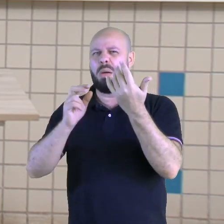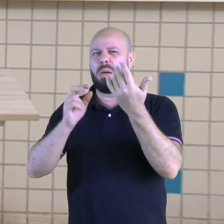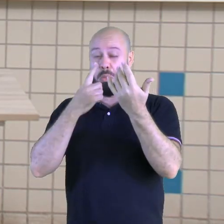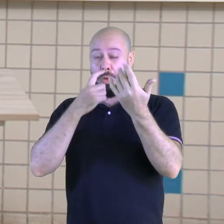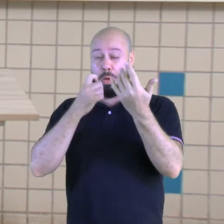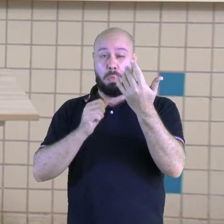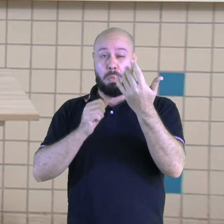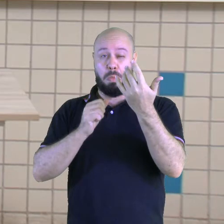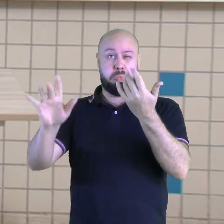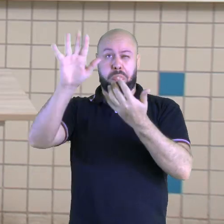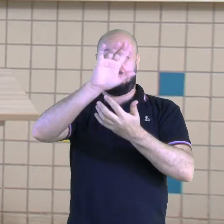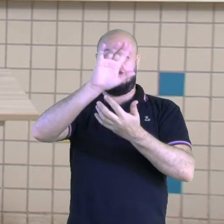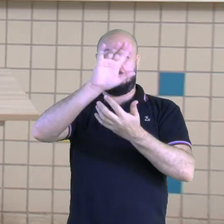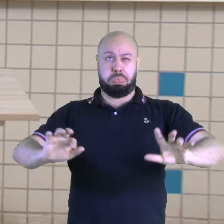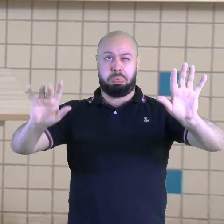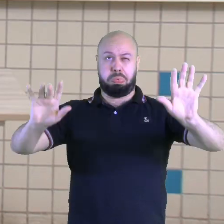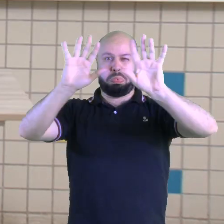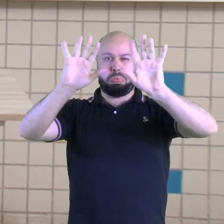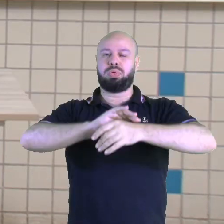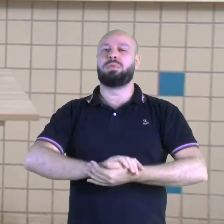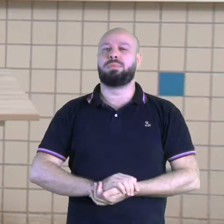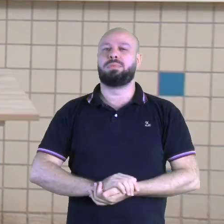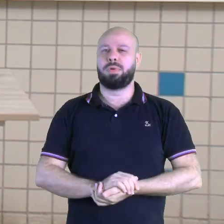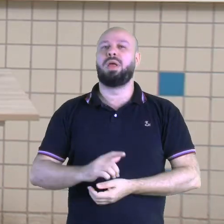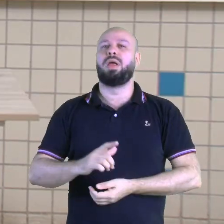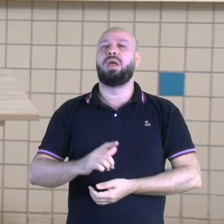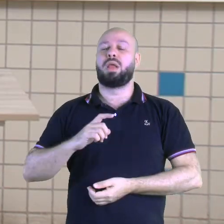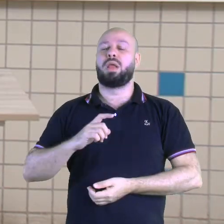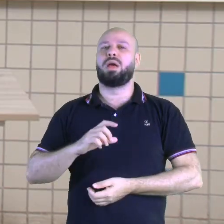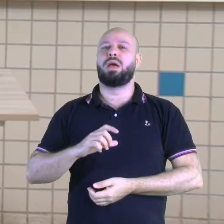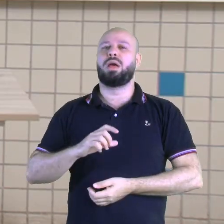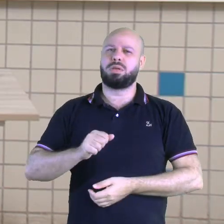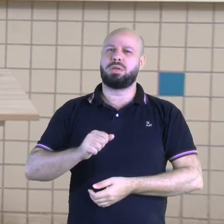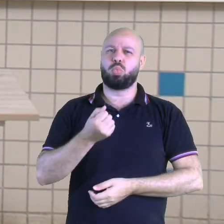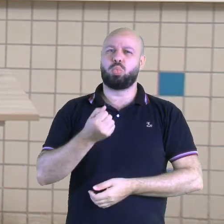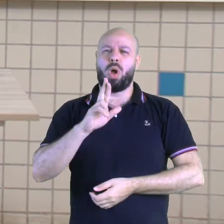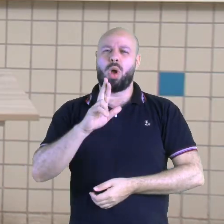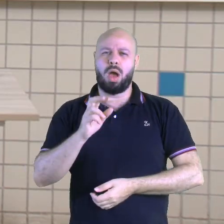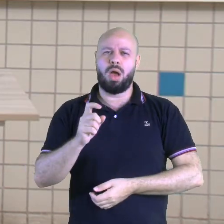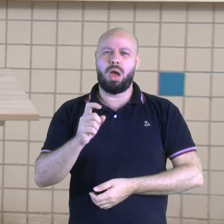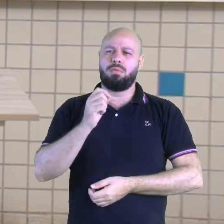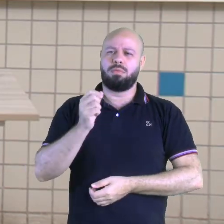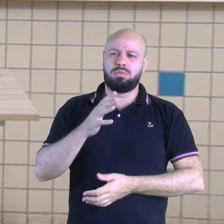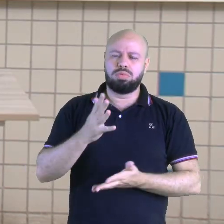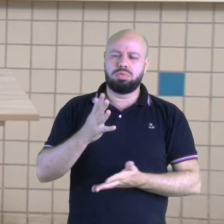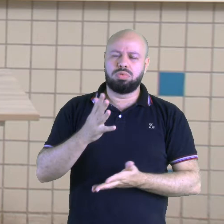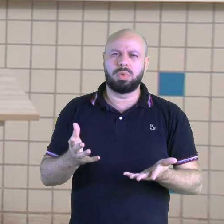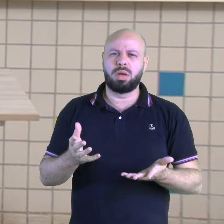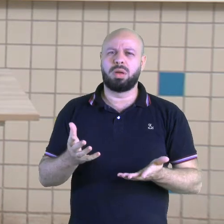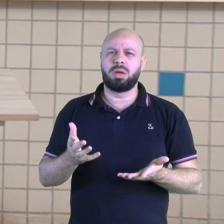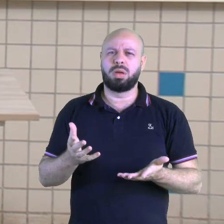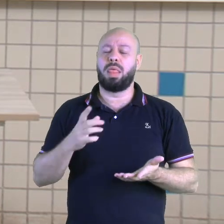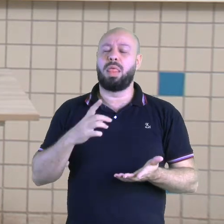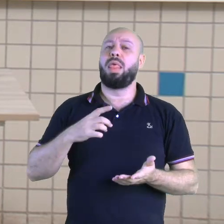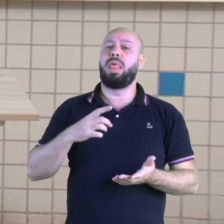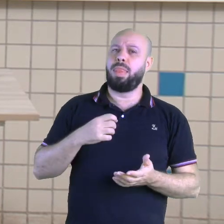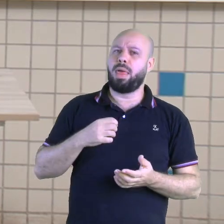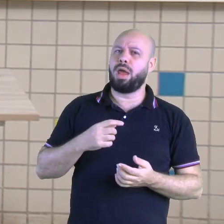poluindo, não é mesmo? Então, tem os ar-condicionados, né? Que soltam também substâncias no